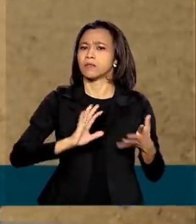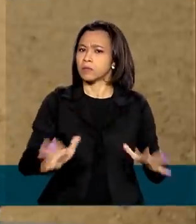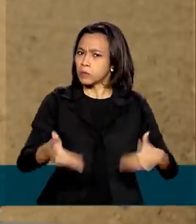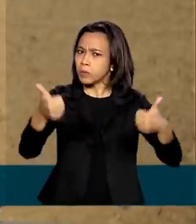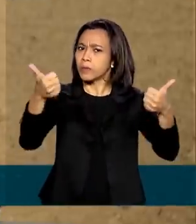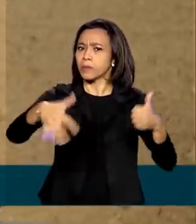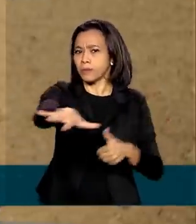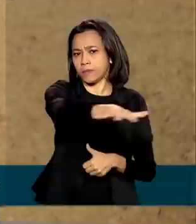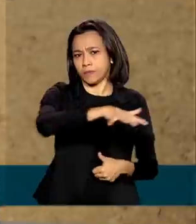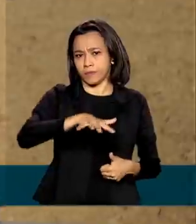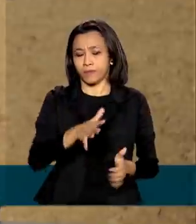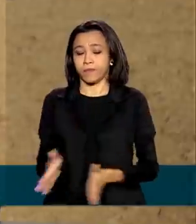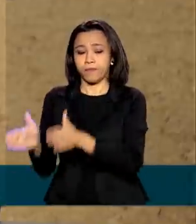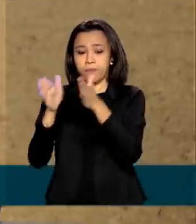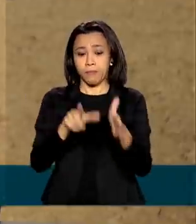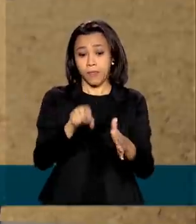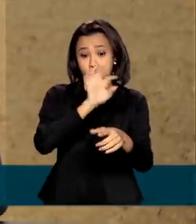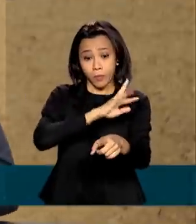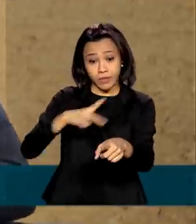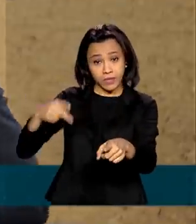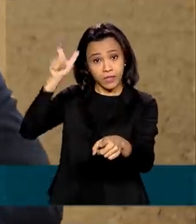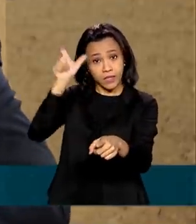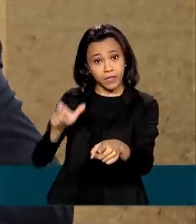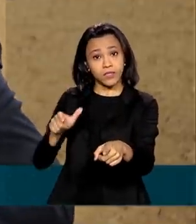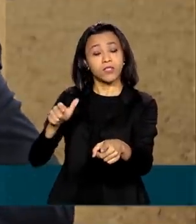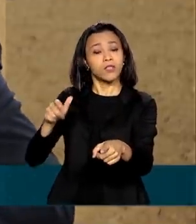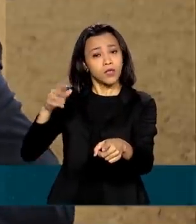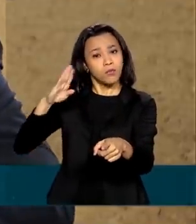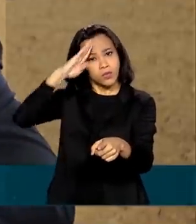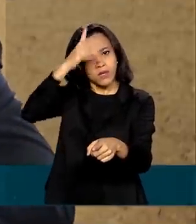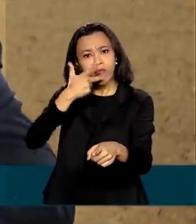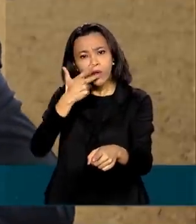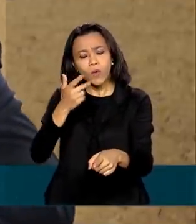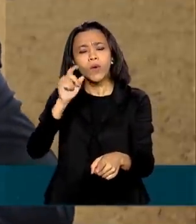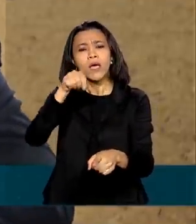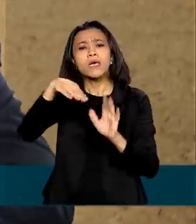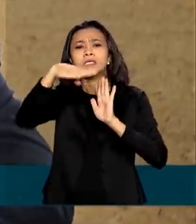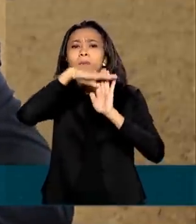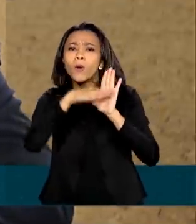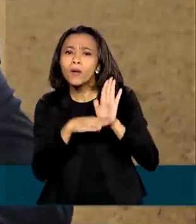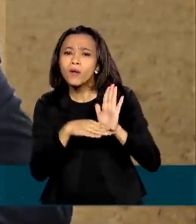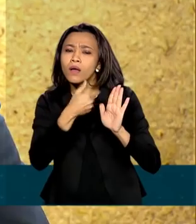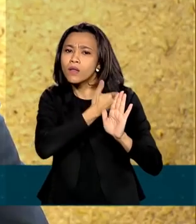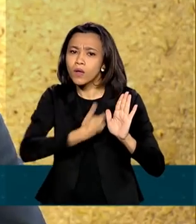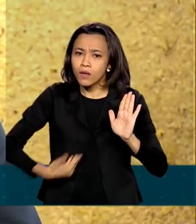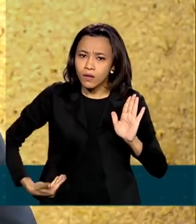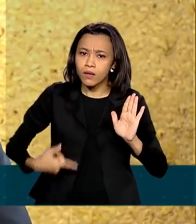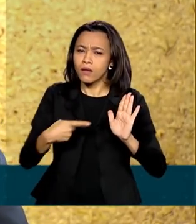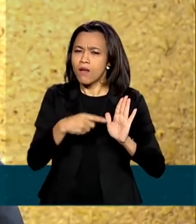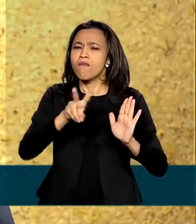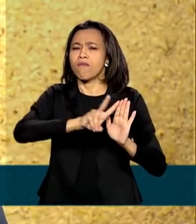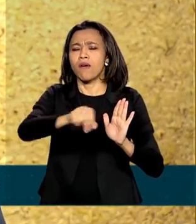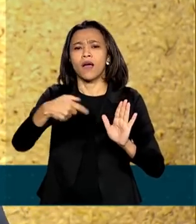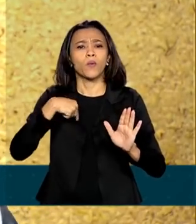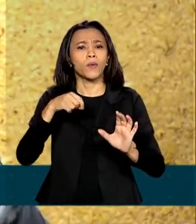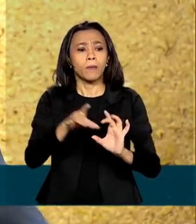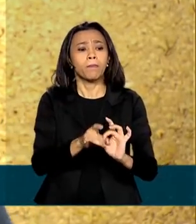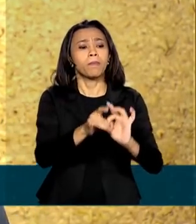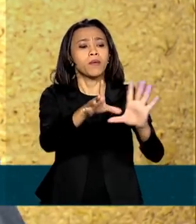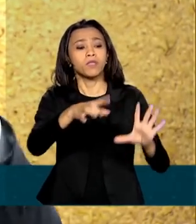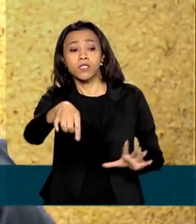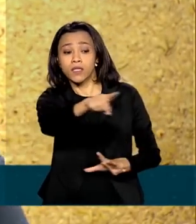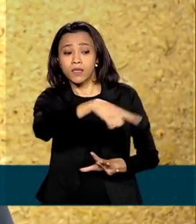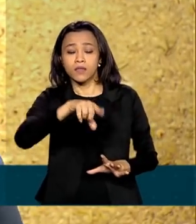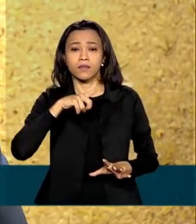presidente Jair Bolsonaro, além da eletricidade limpa, o programa Mais Luz na Amazônia vai permitir que a população